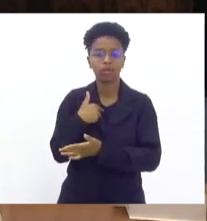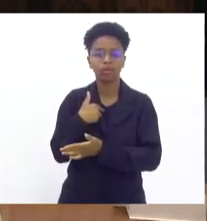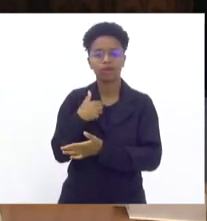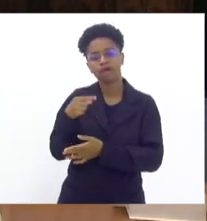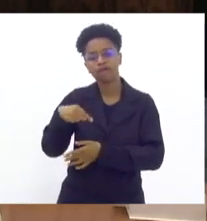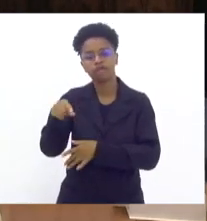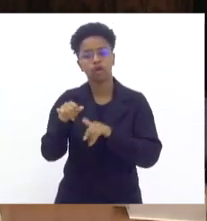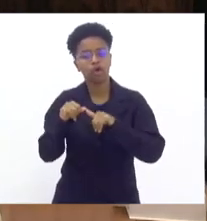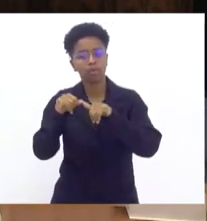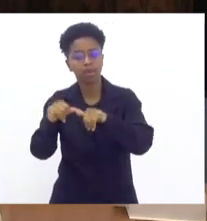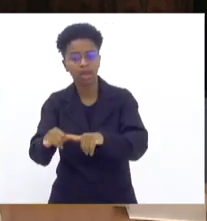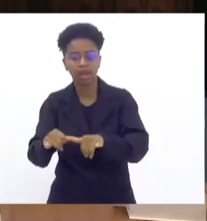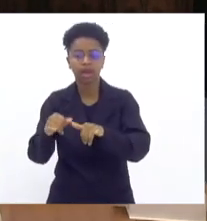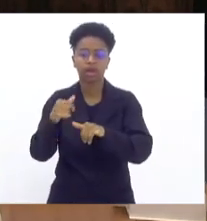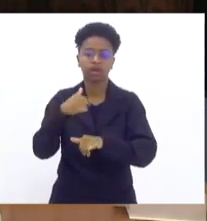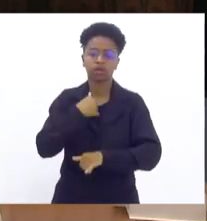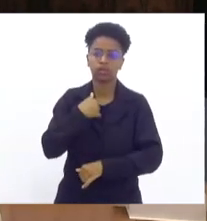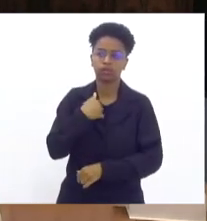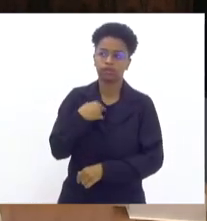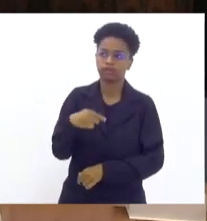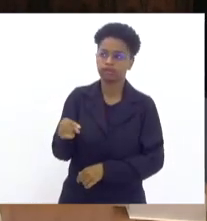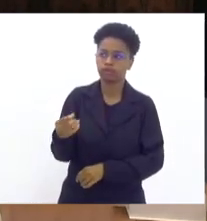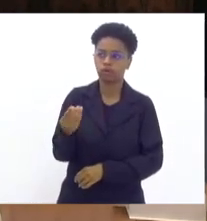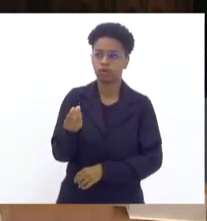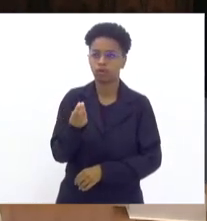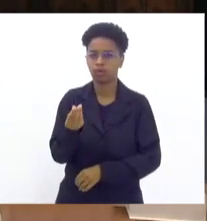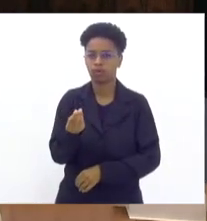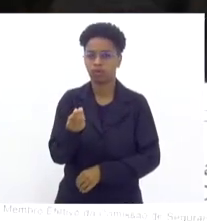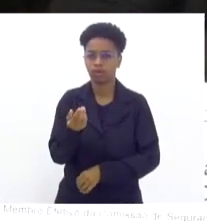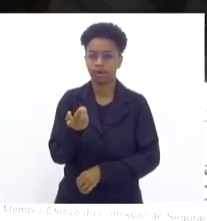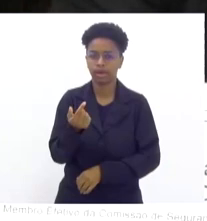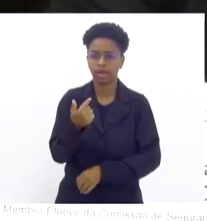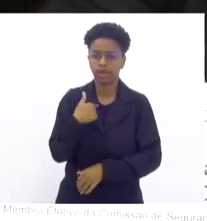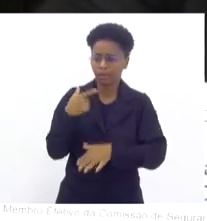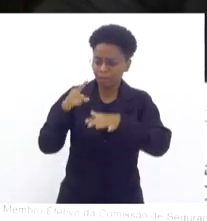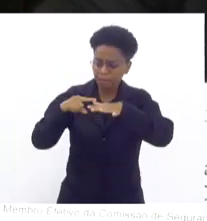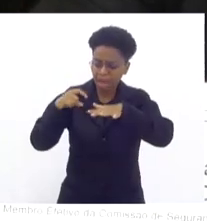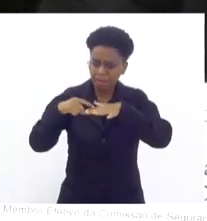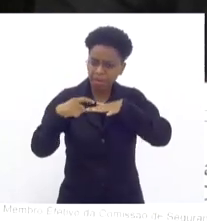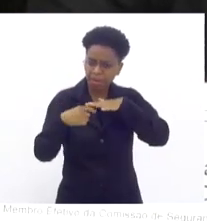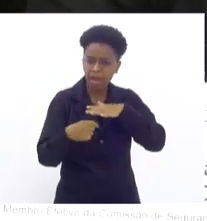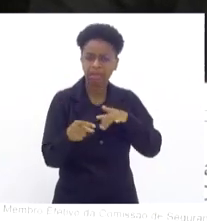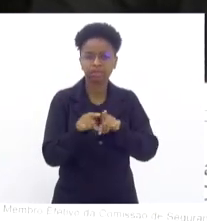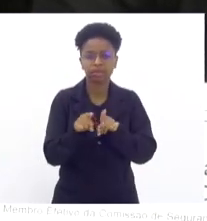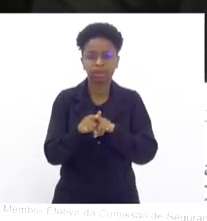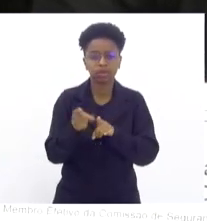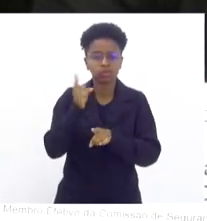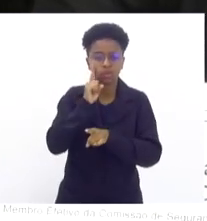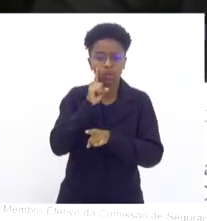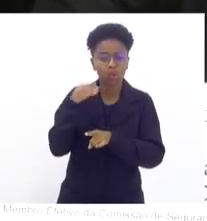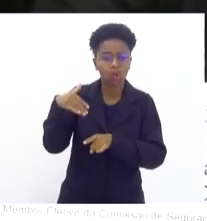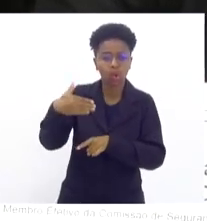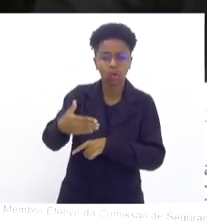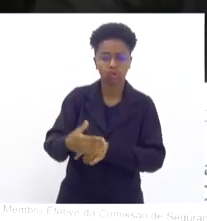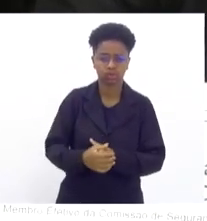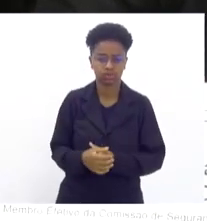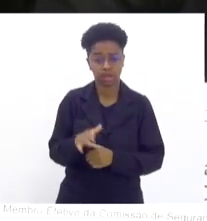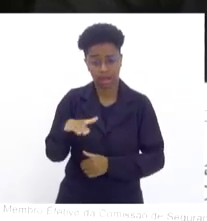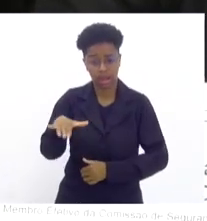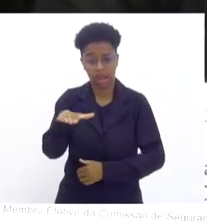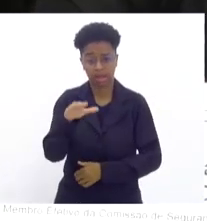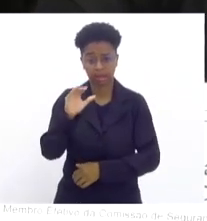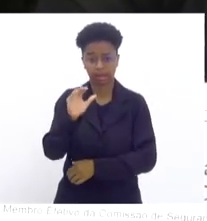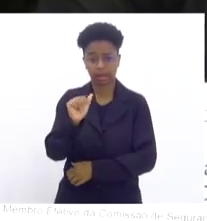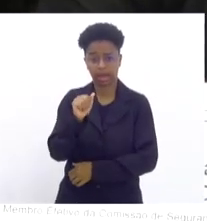mercado, eu vou, é onde eu faço unha, é onde eu tenho o dia a dia, é aquela área do